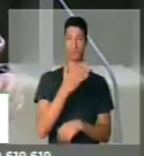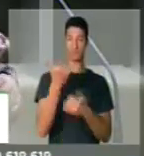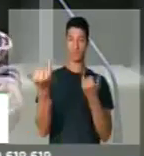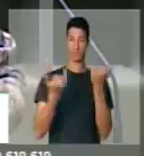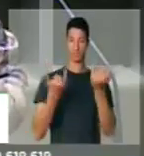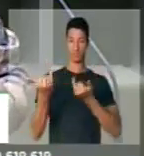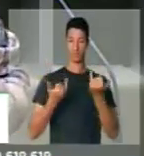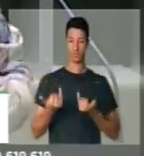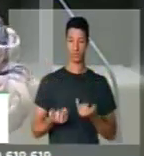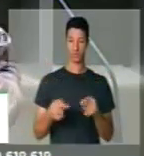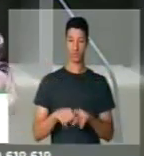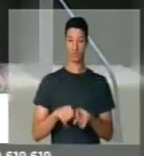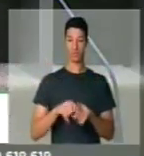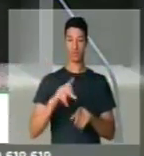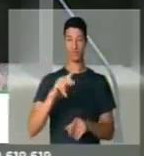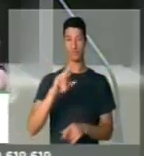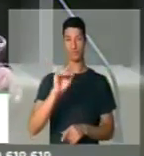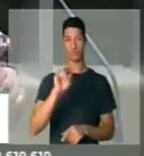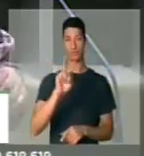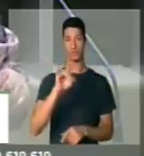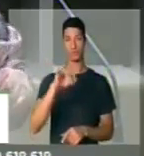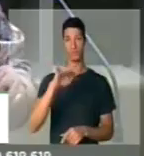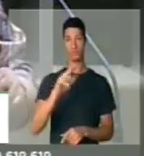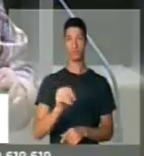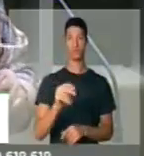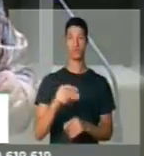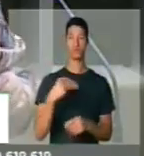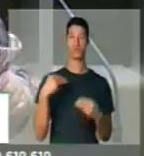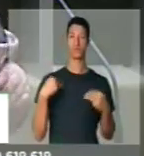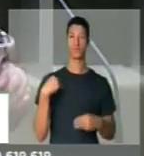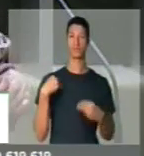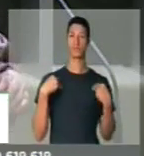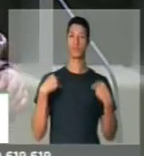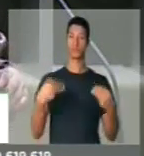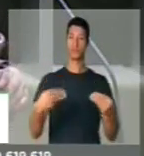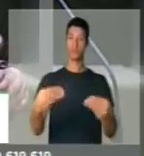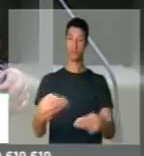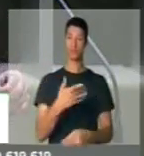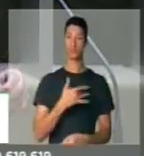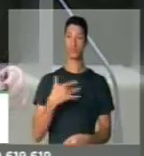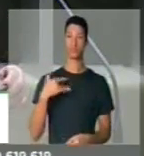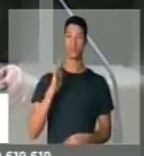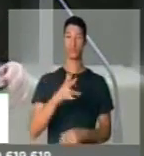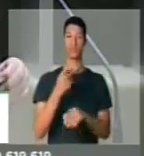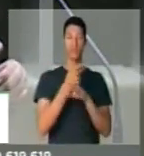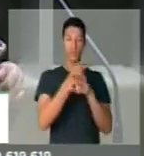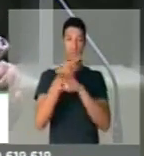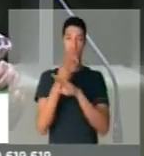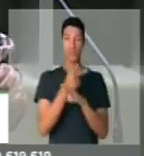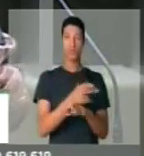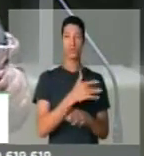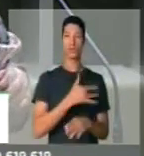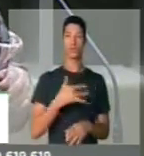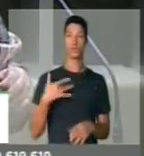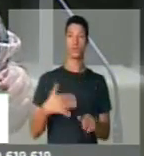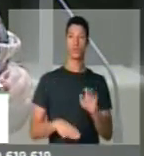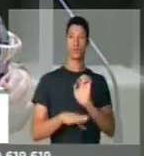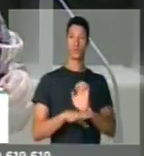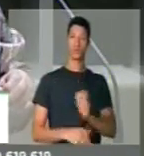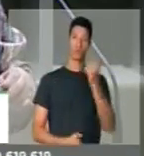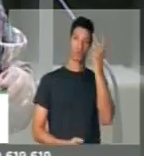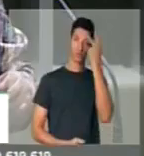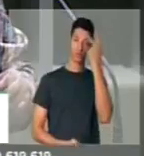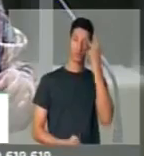informações e de providências imediatas ao Ministro da Saúde. Já procurei os órgãos de saúde do Estado de São